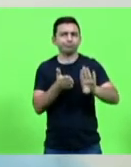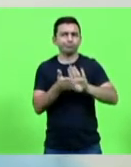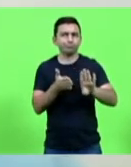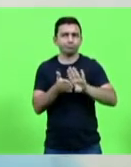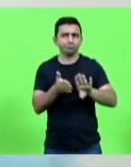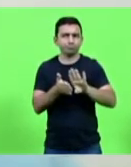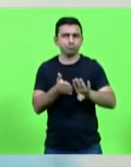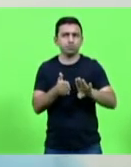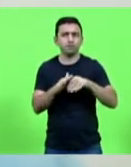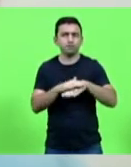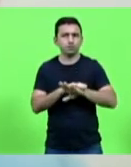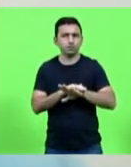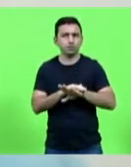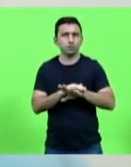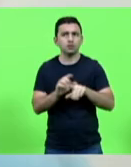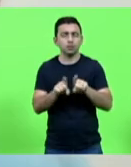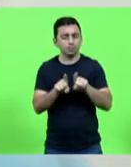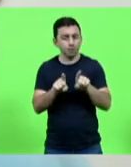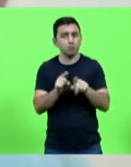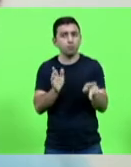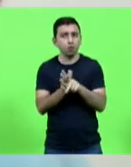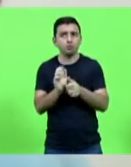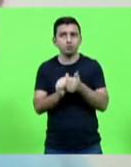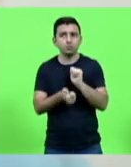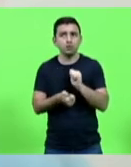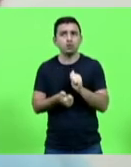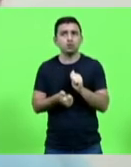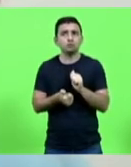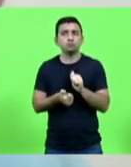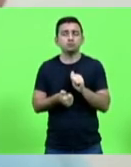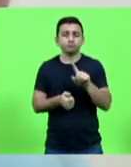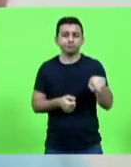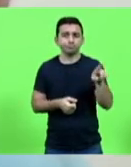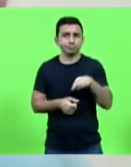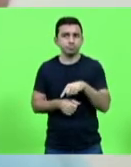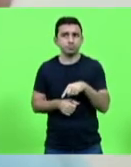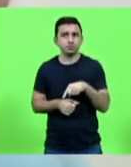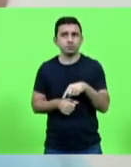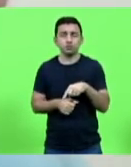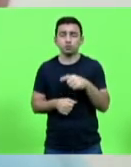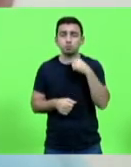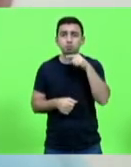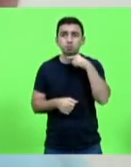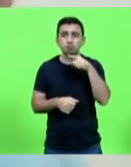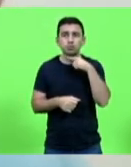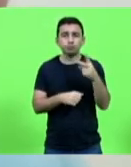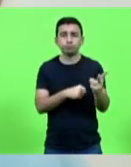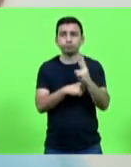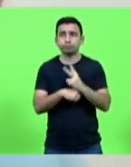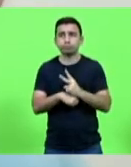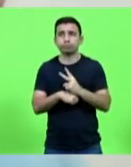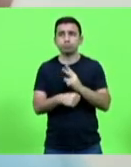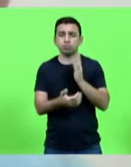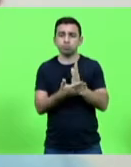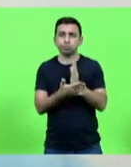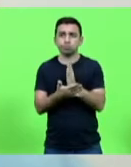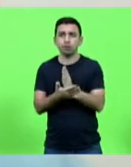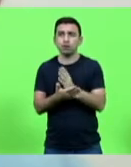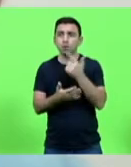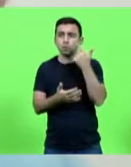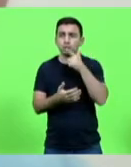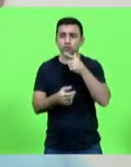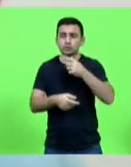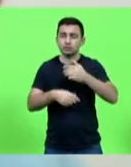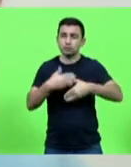inclusive o Fundo Estadual de Esporte, extinguindo assim uma possibilidade de financiamento para o desenvolvimento das políticas públicas